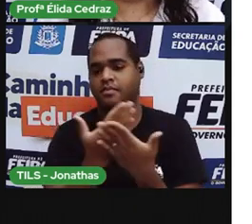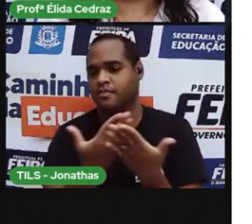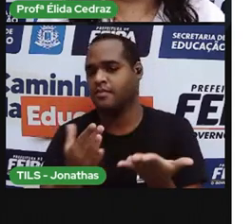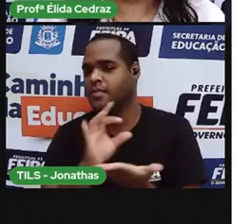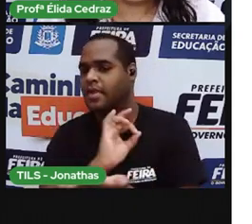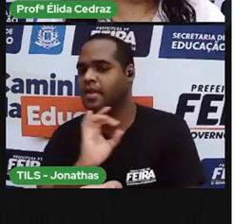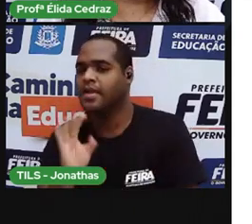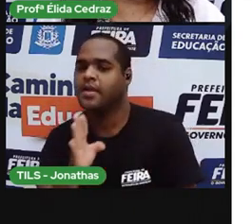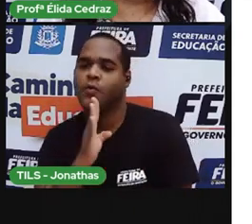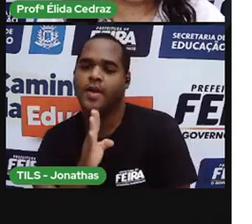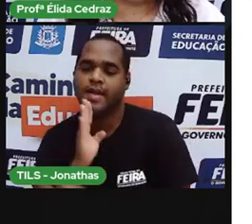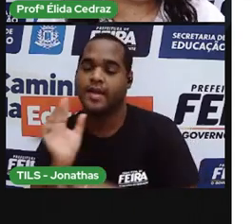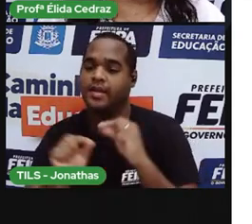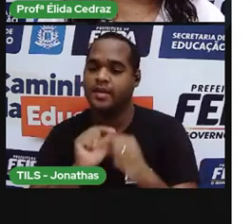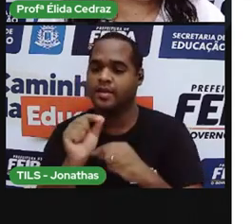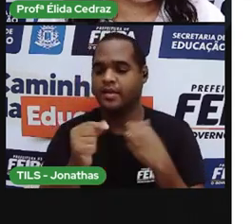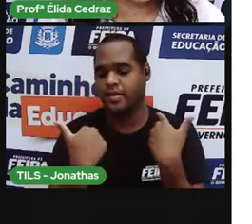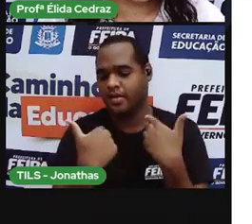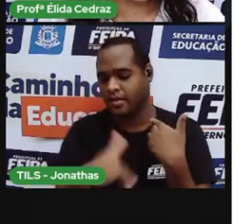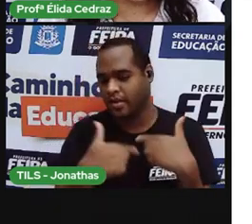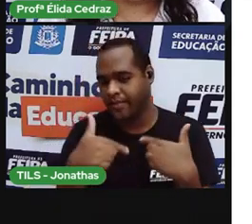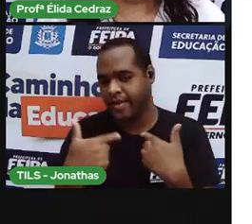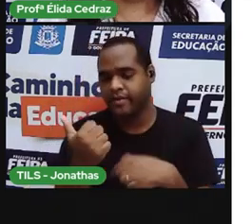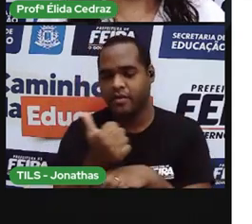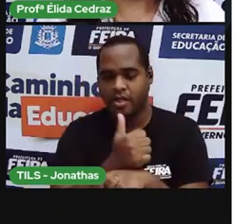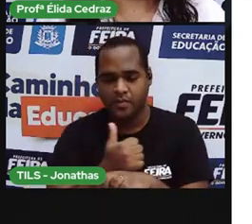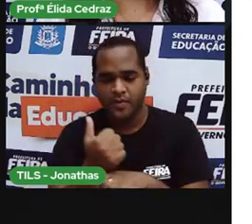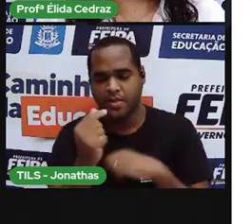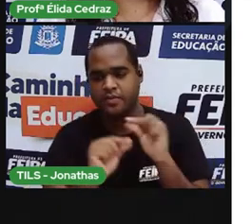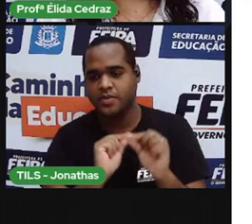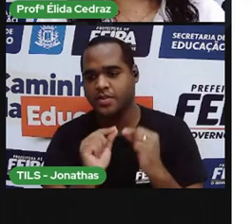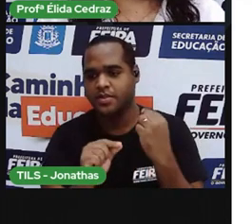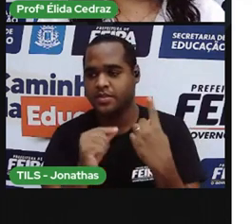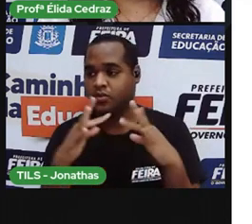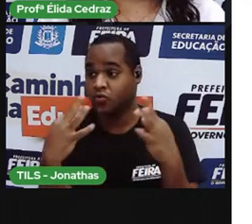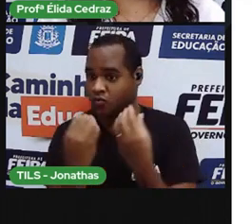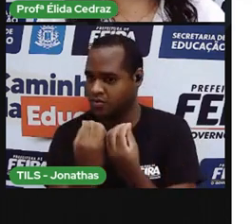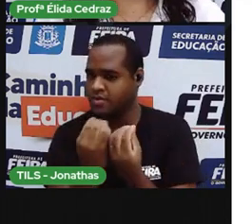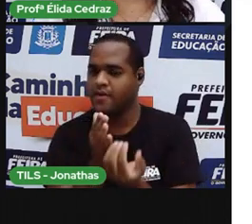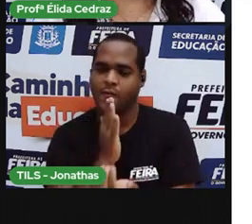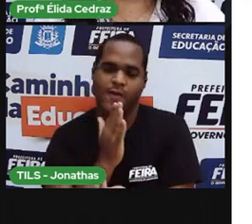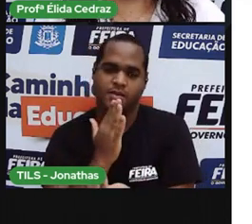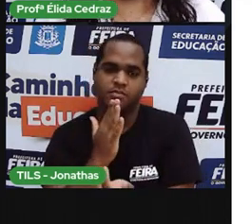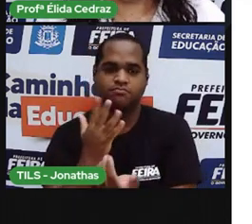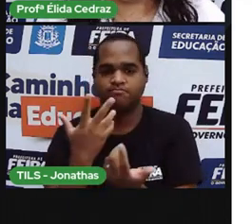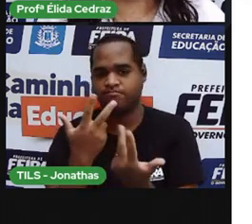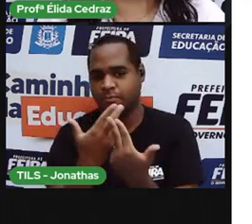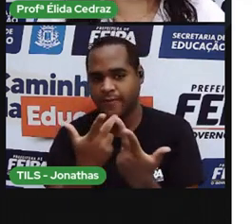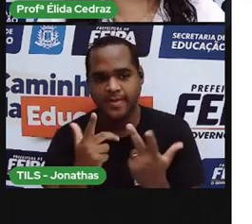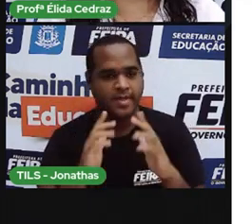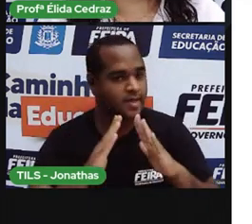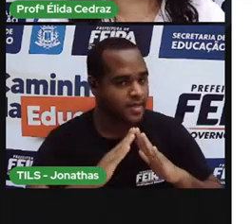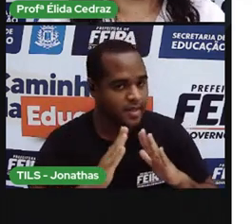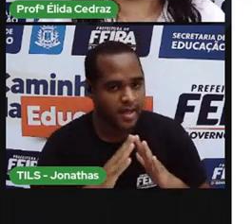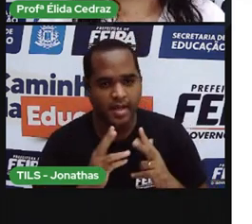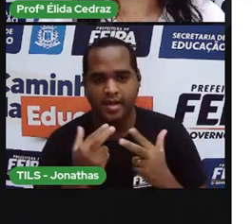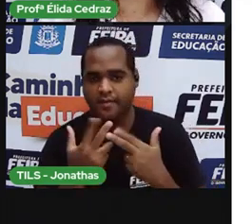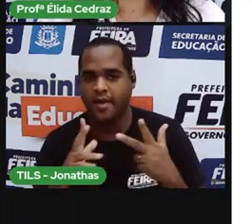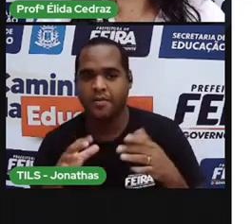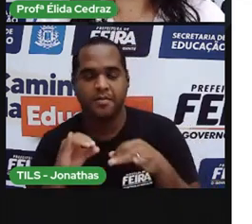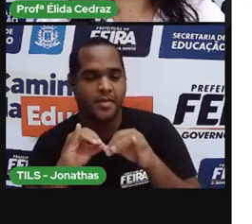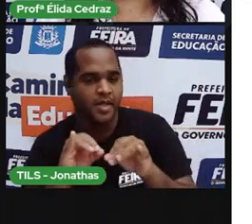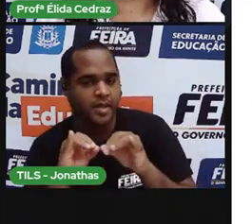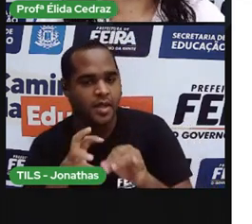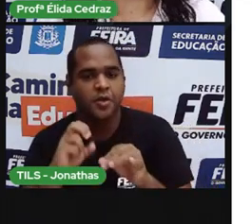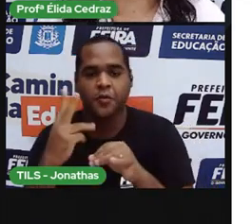conhecem vários tipos de profissionais. todos eles que nós saímos de casa para ir ao mercado